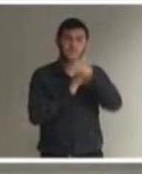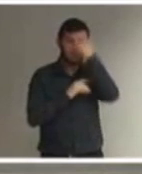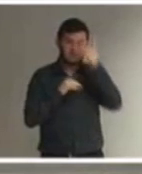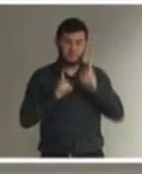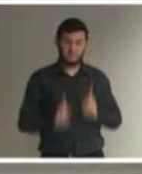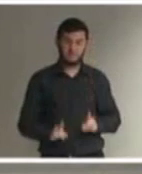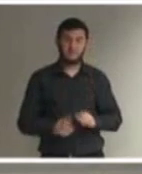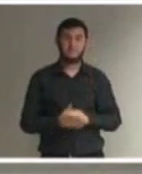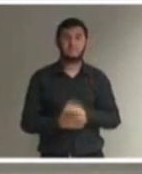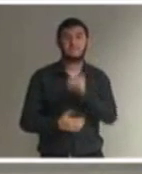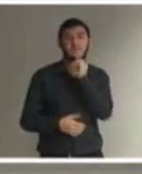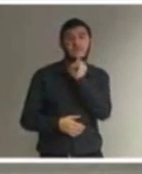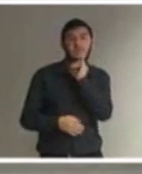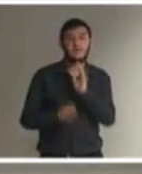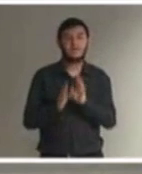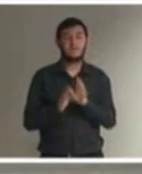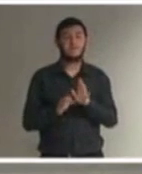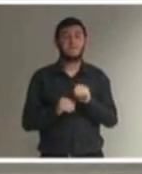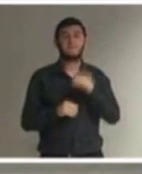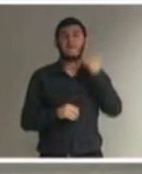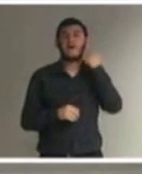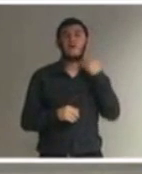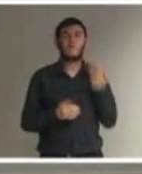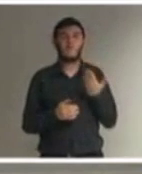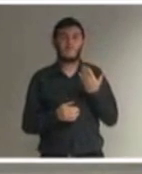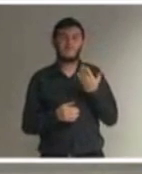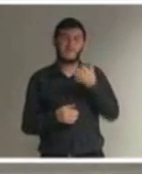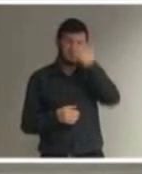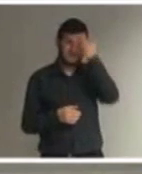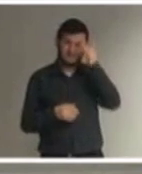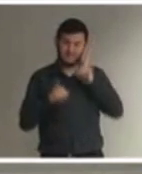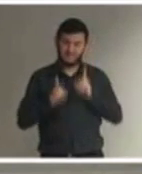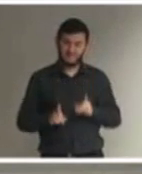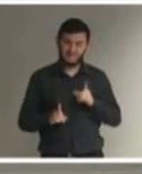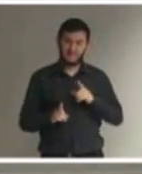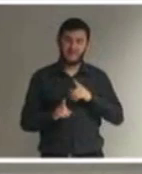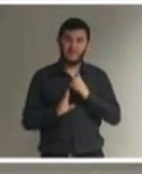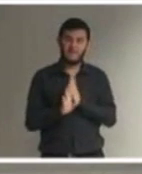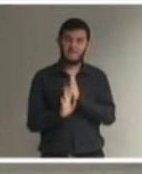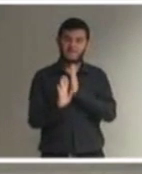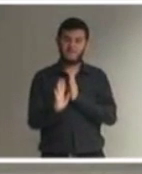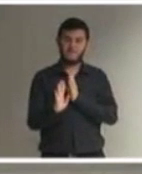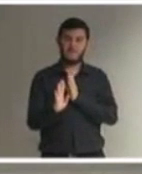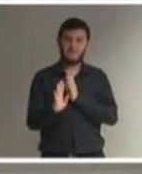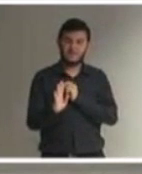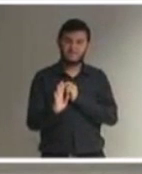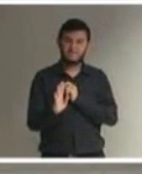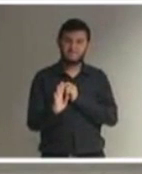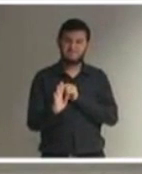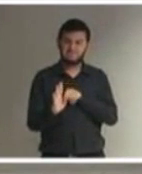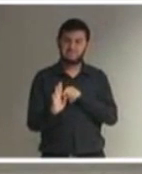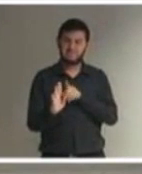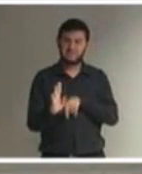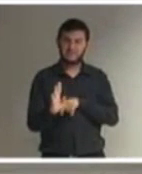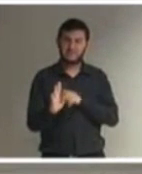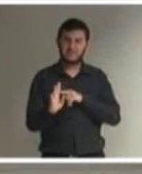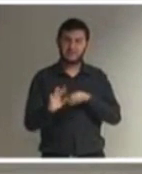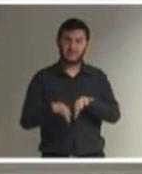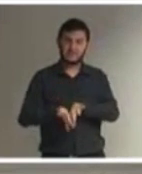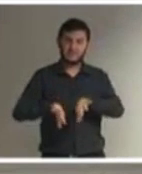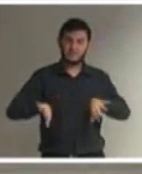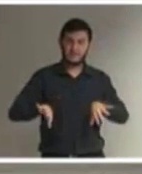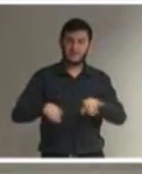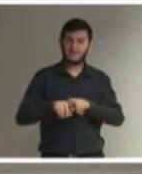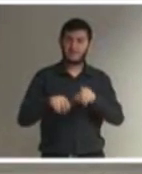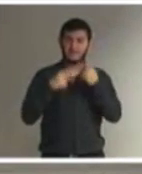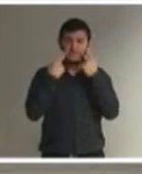uma fila reservada no banco, a pessoa com deficiência tem uma fila preferencial. Então, ela está ali separada, mas